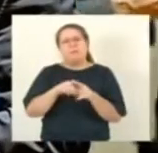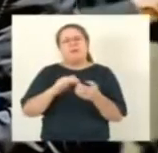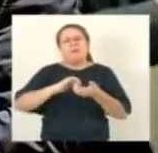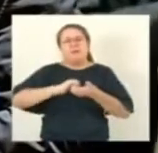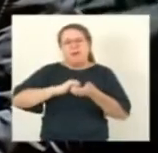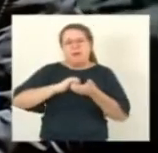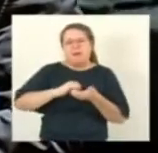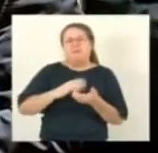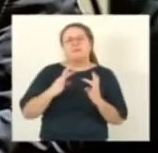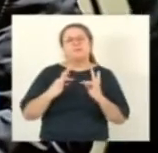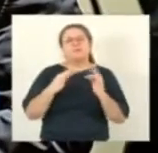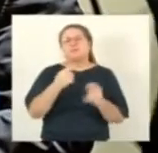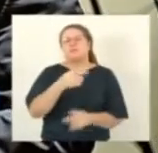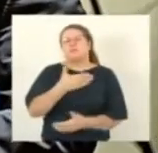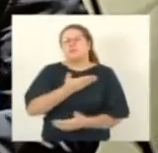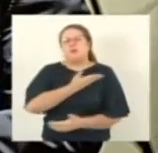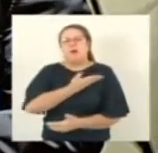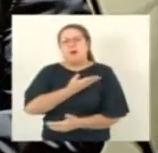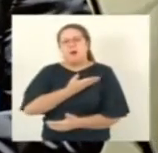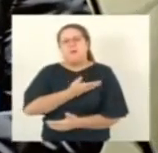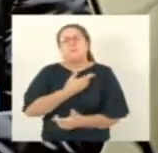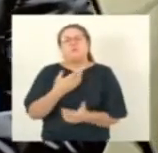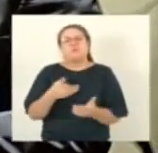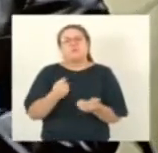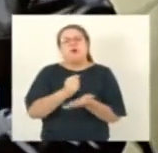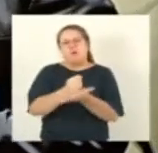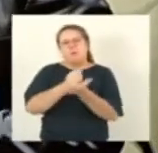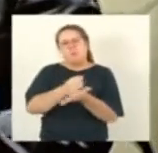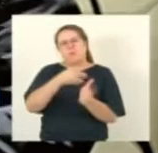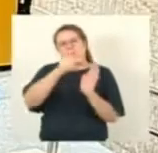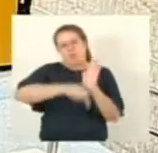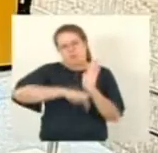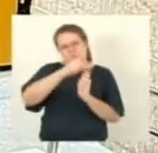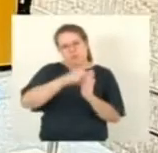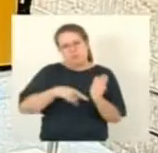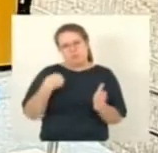apoiamento total ao nosso projeto muito obrigado